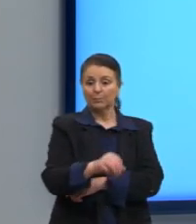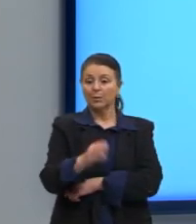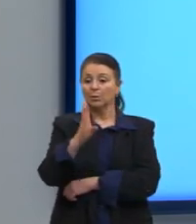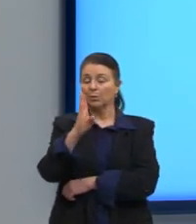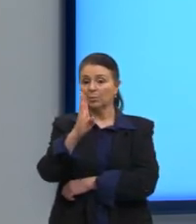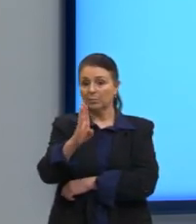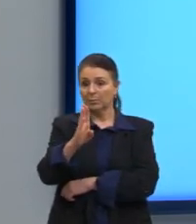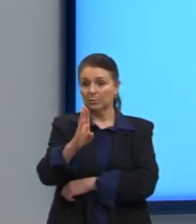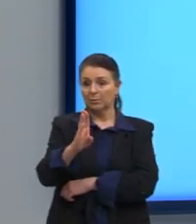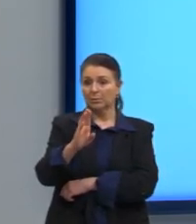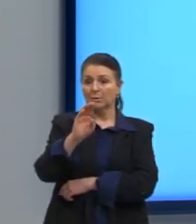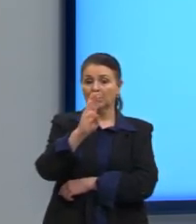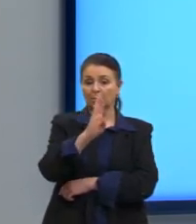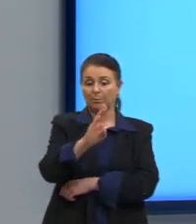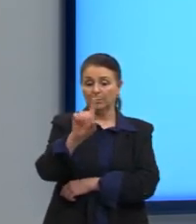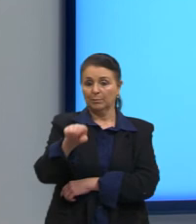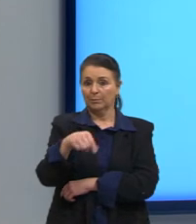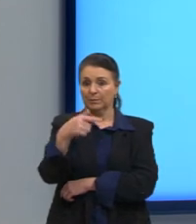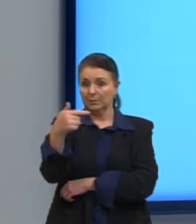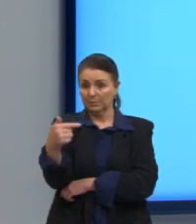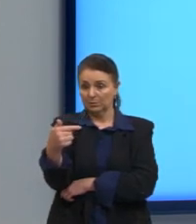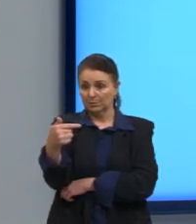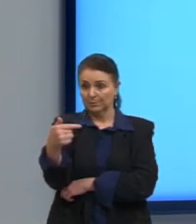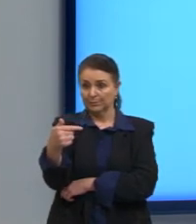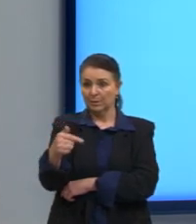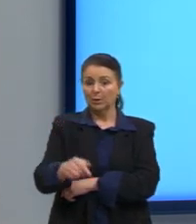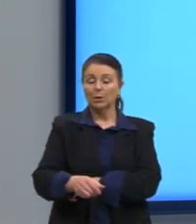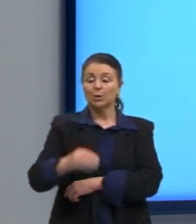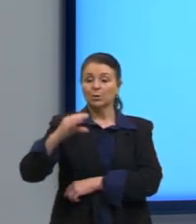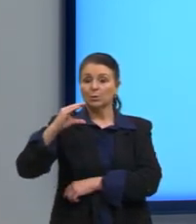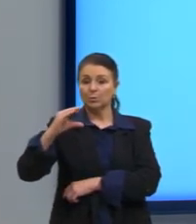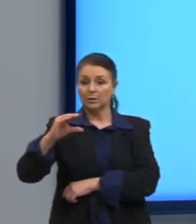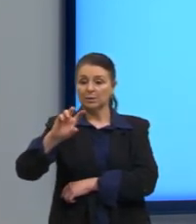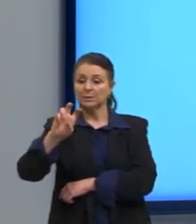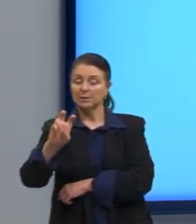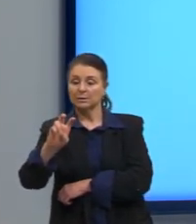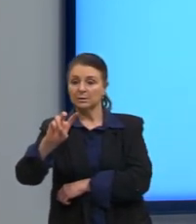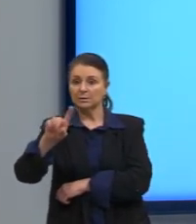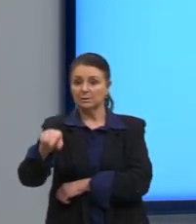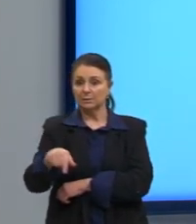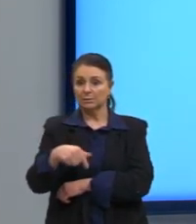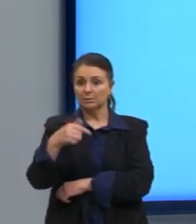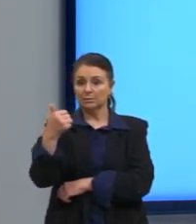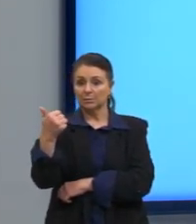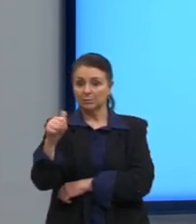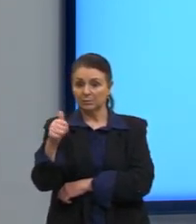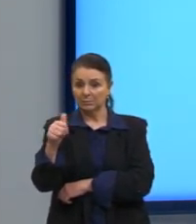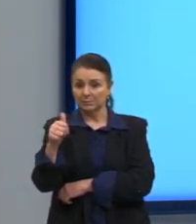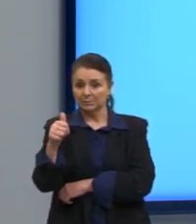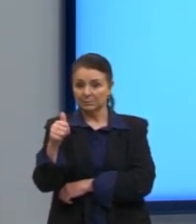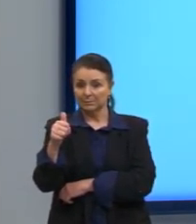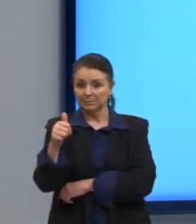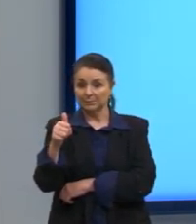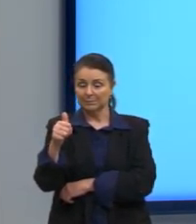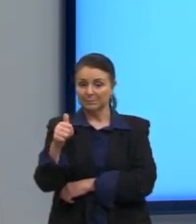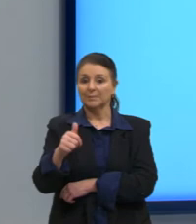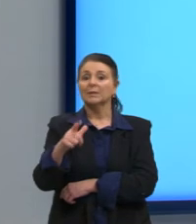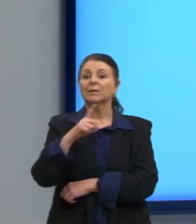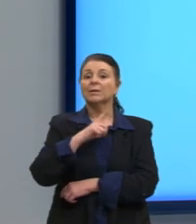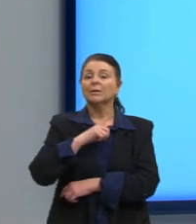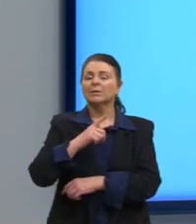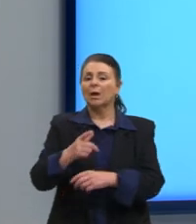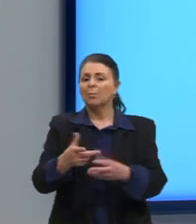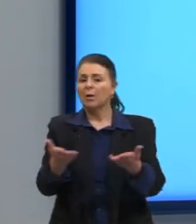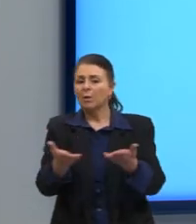B, com o par 3 e 7, e o ponto C, com o par 5 e 11. Então, nós vamos